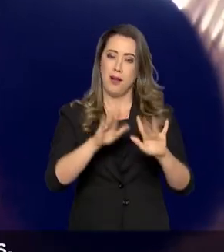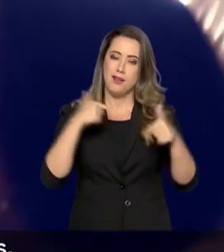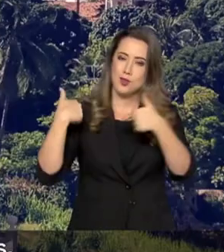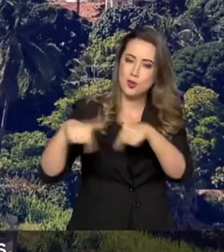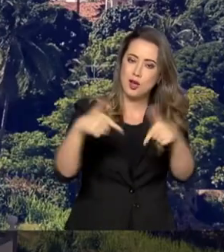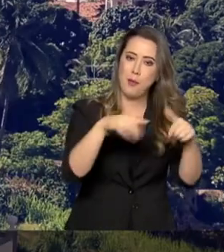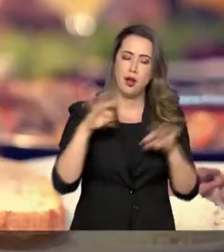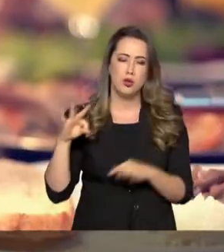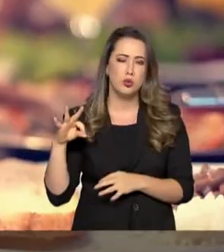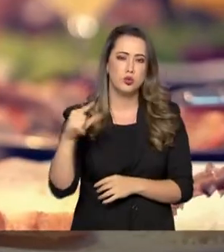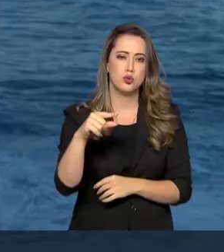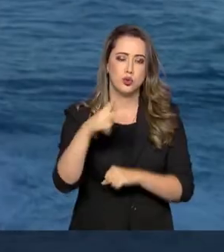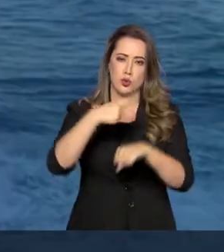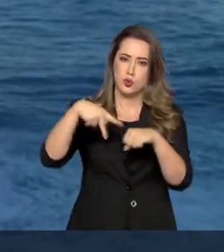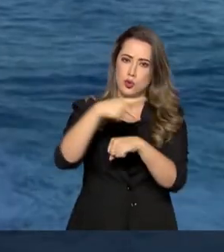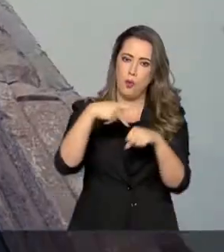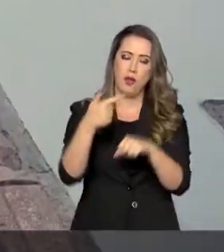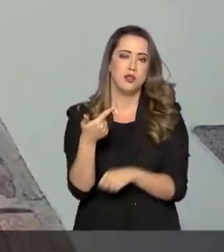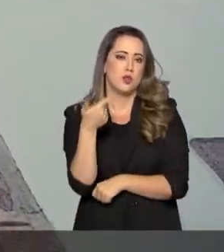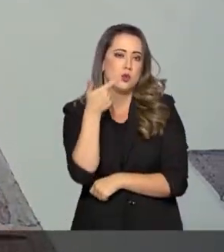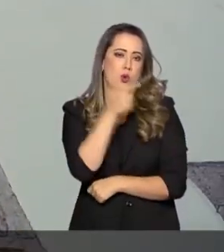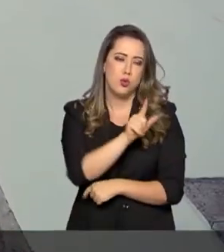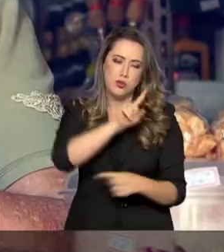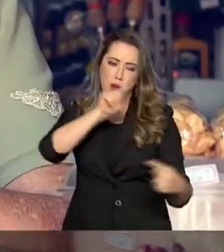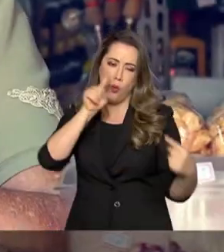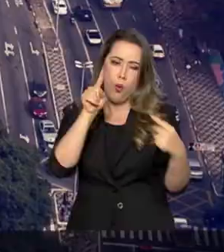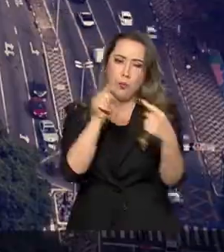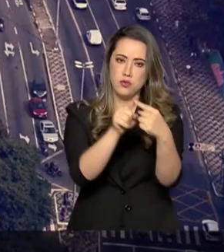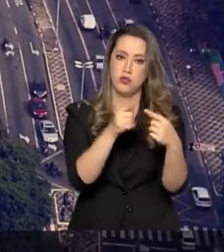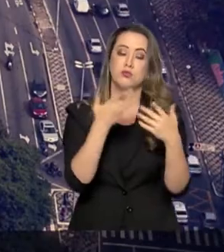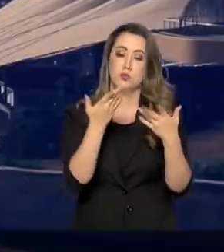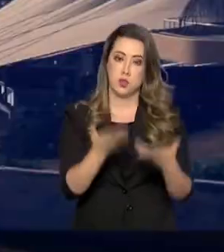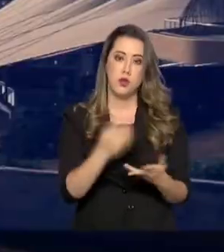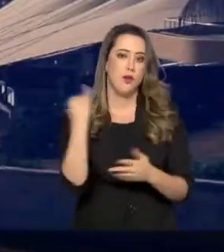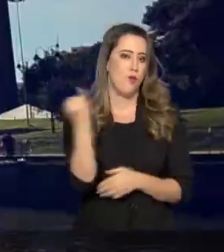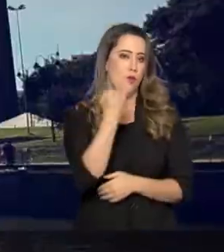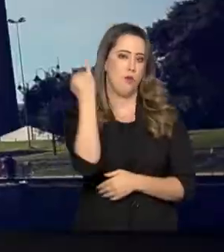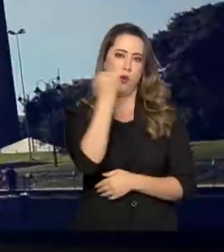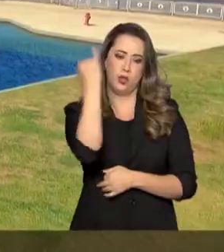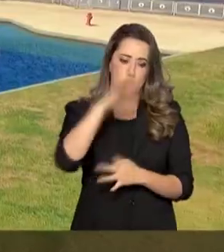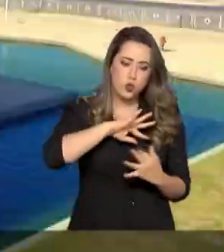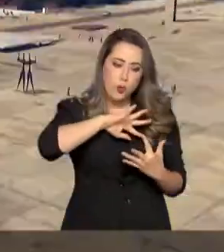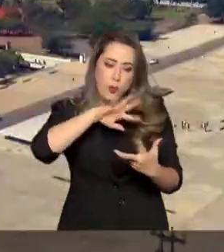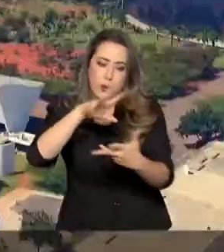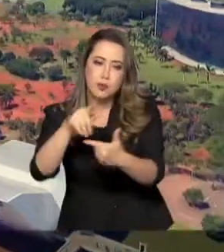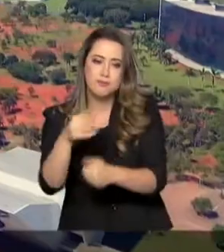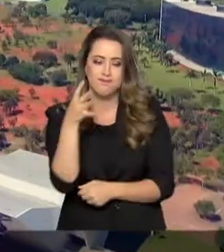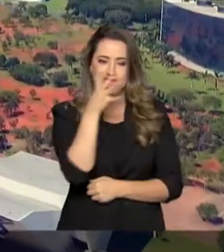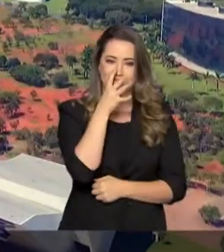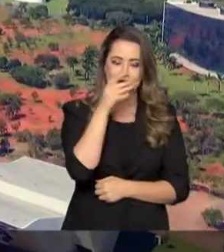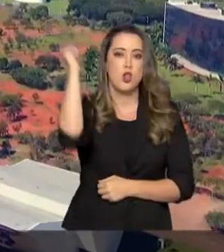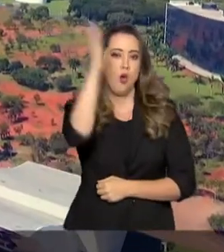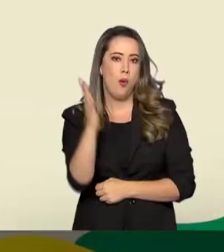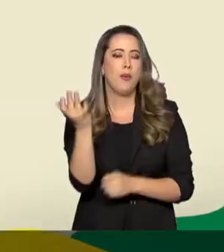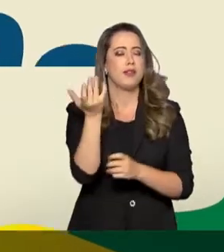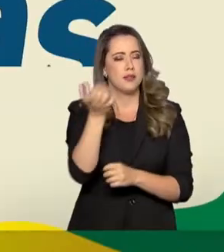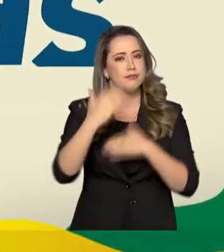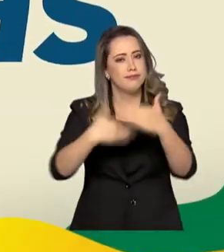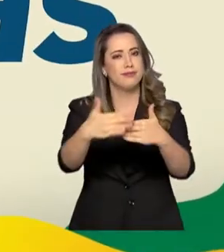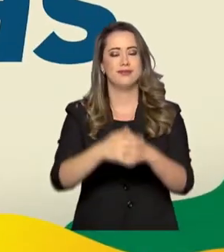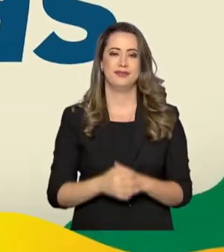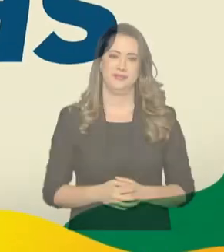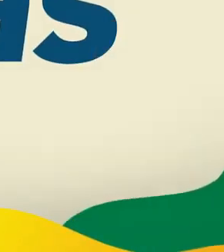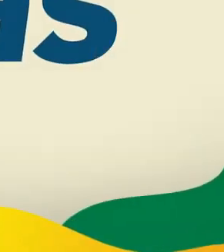trabalho de todos, o país atingirá seu destino como importante ator regional e global. O Brasil quer